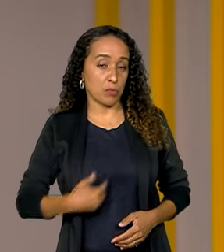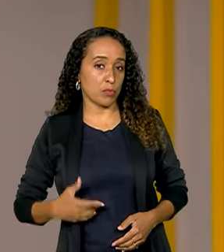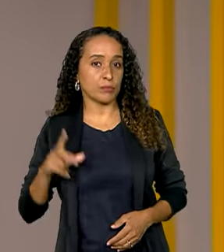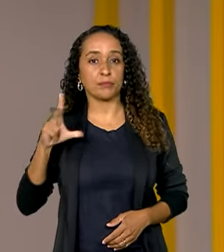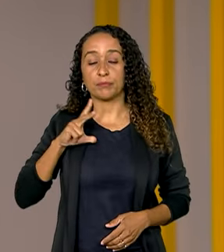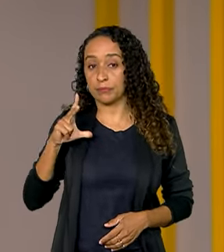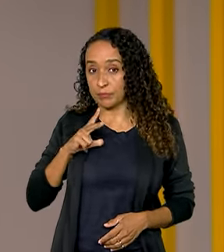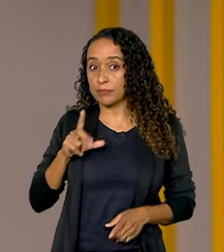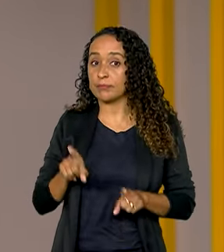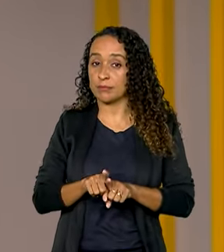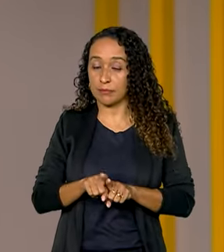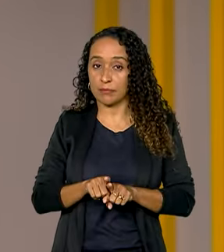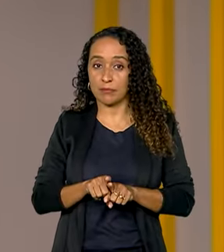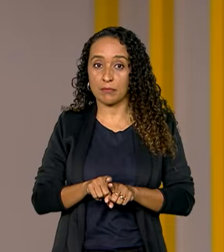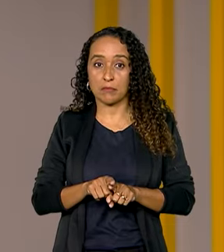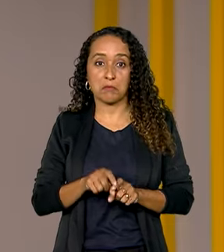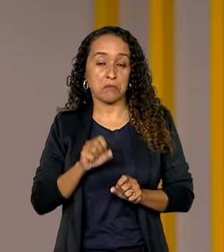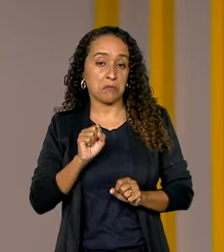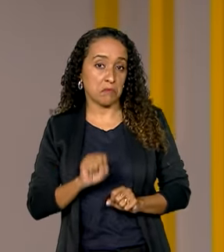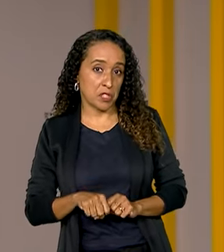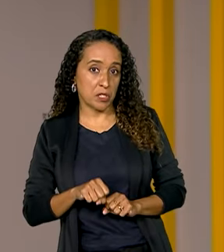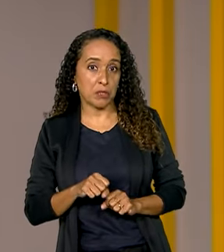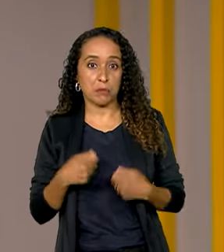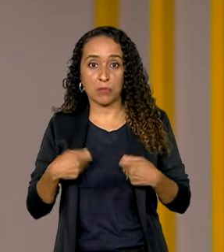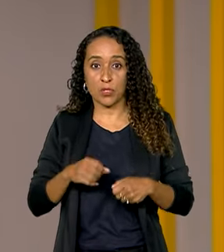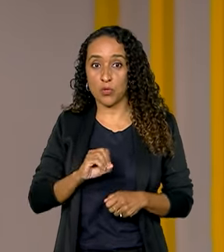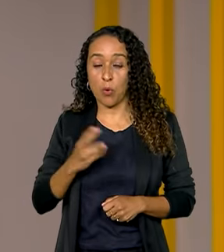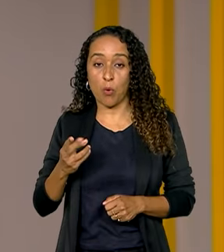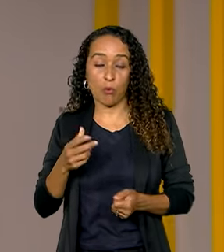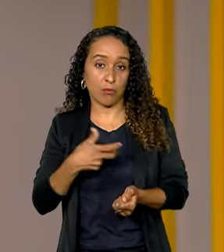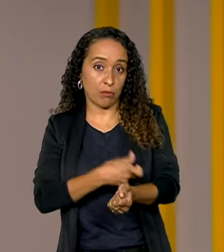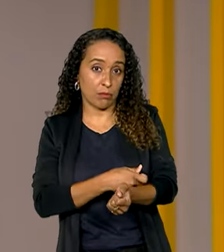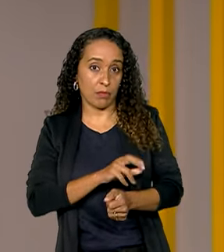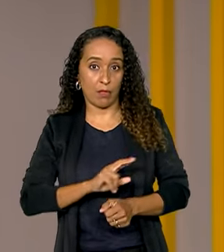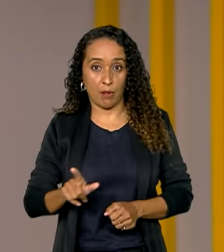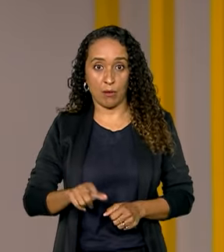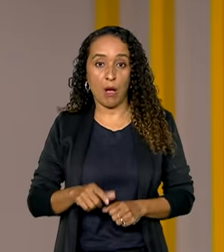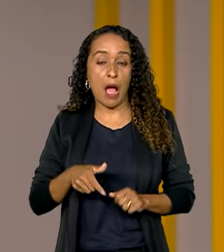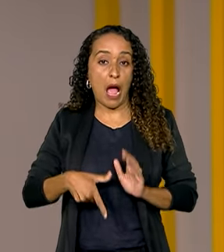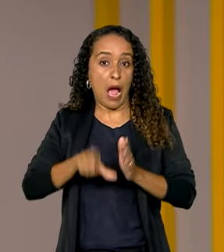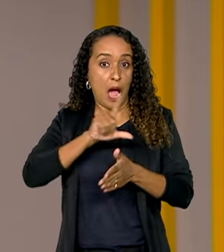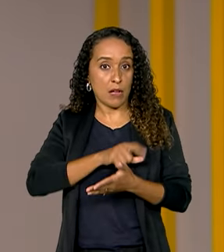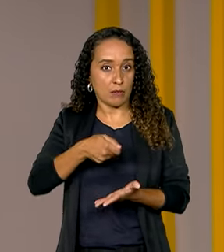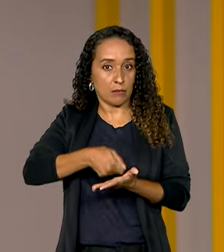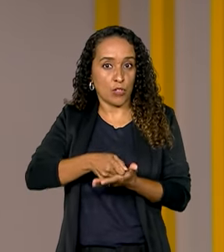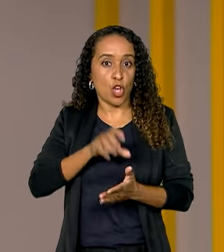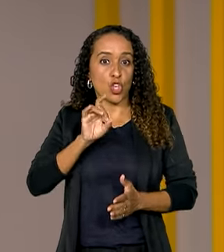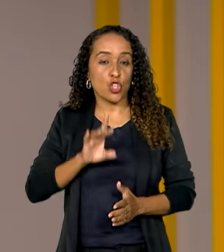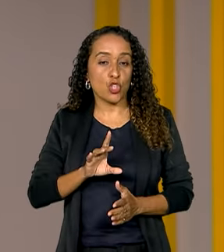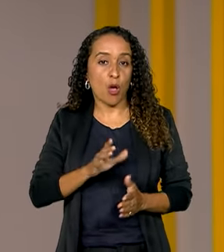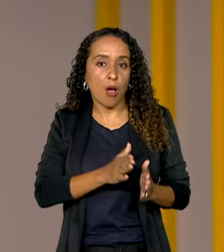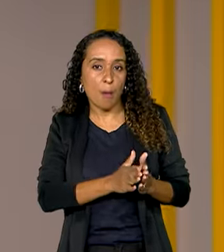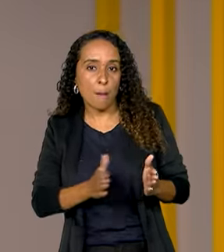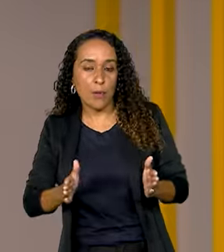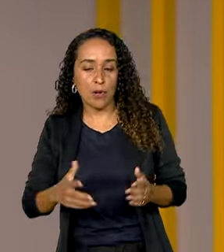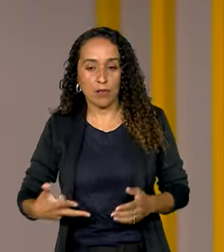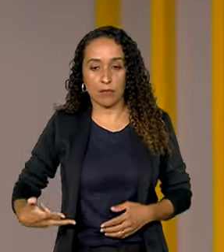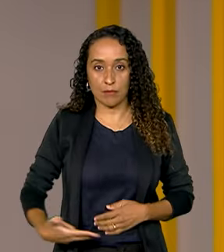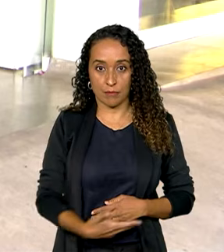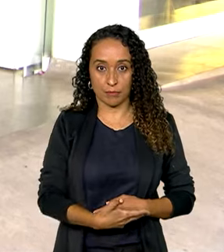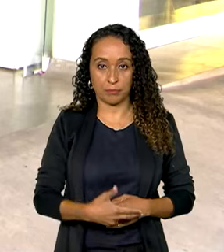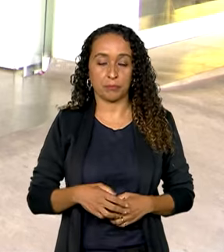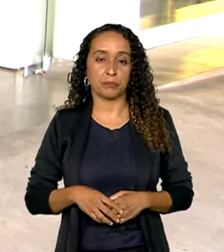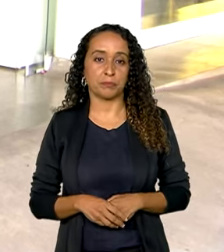privados, com ou sem necessidade de ser ação. Antes, a obrigatoriedade era somente durante o processo do parto.